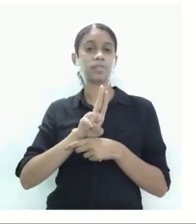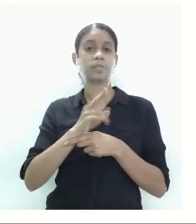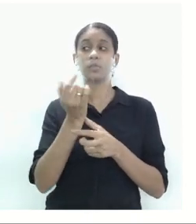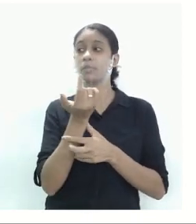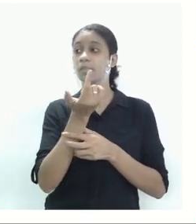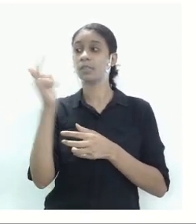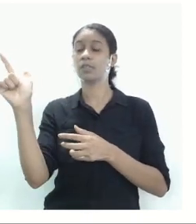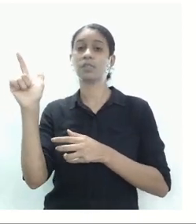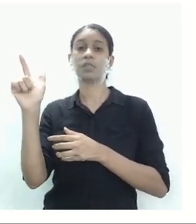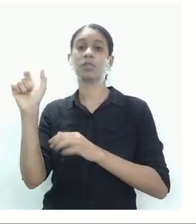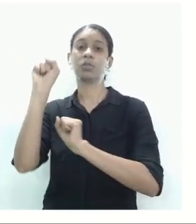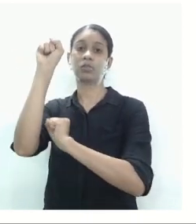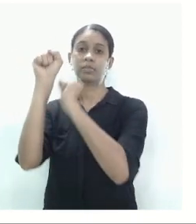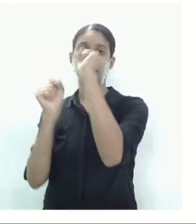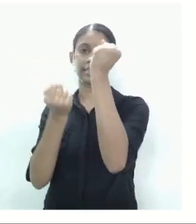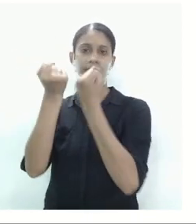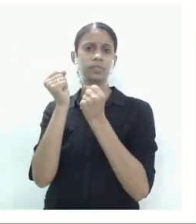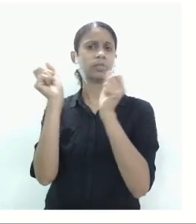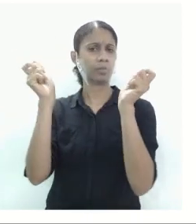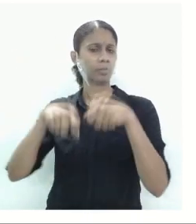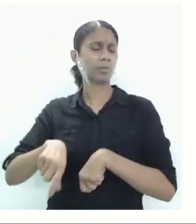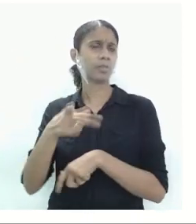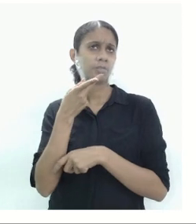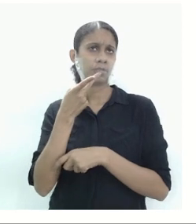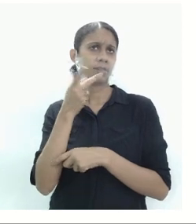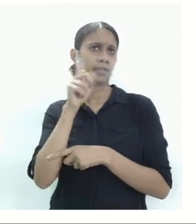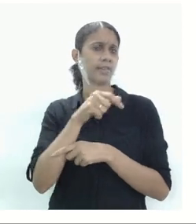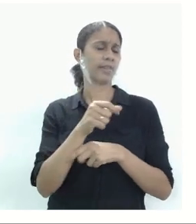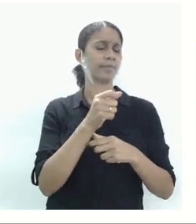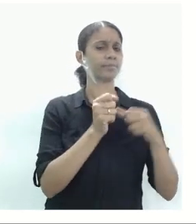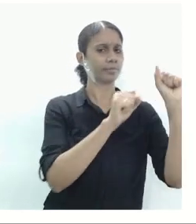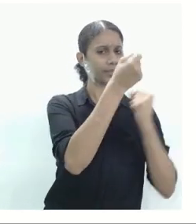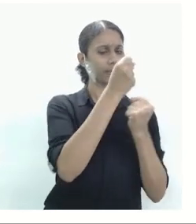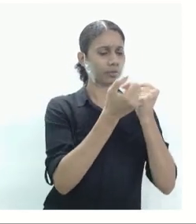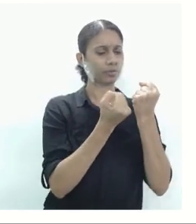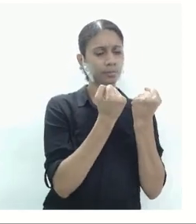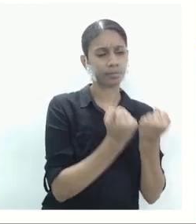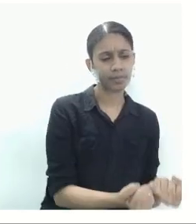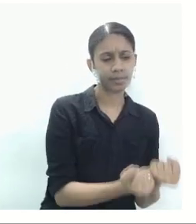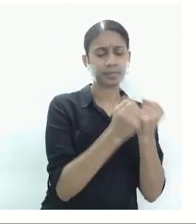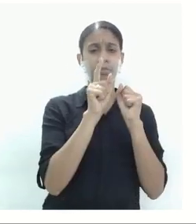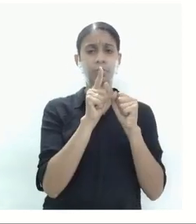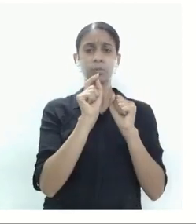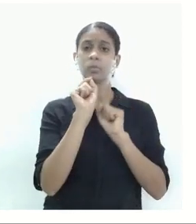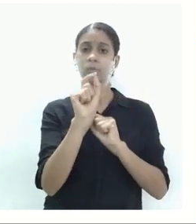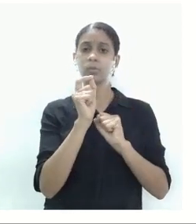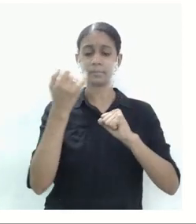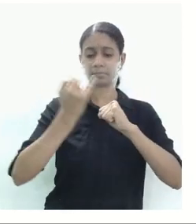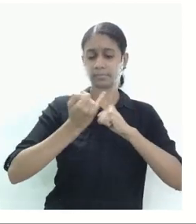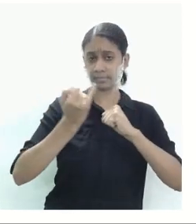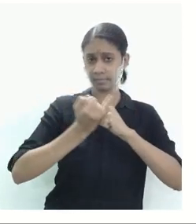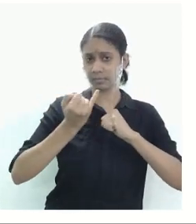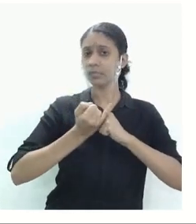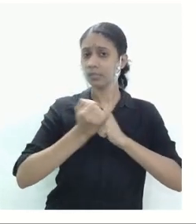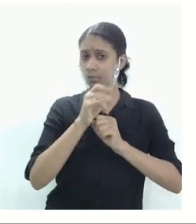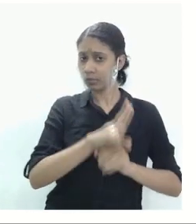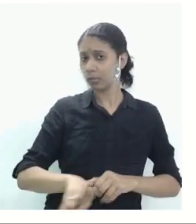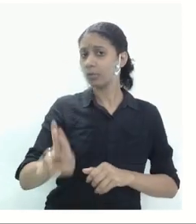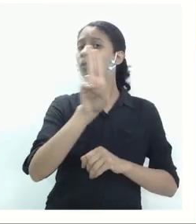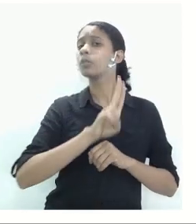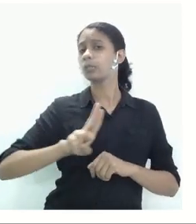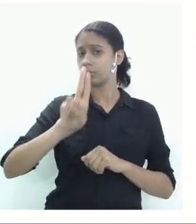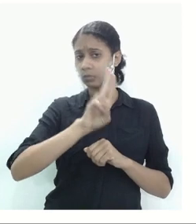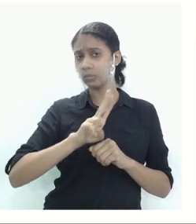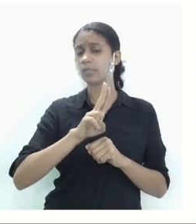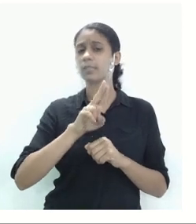indústrias. Então nós podemos classificar como a indústria pesada, as siderúrgicas, na formação de aço e de ferro,